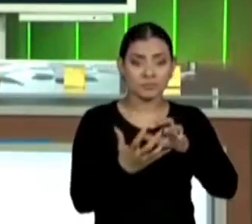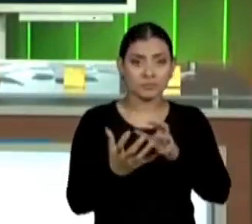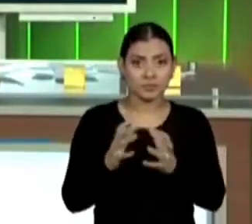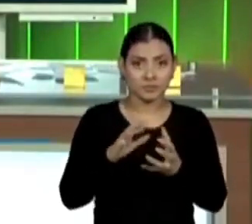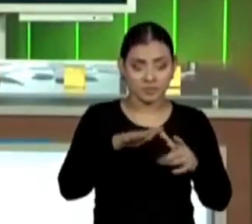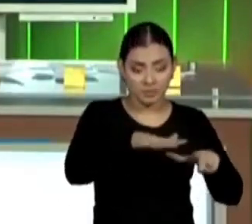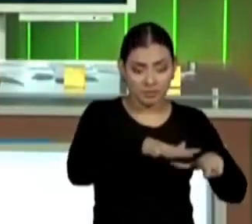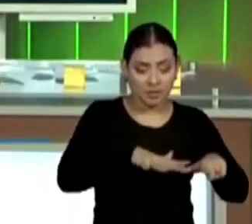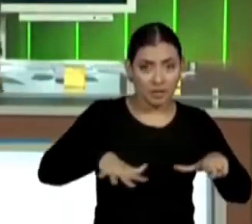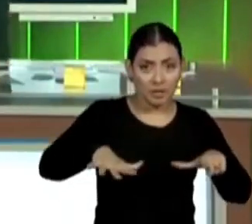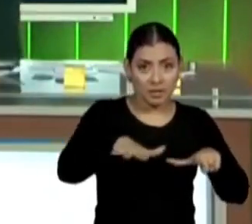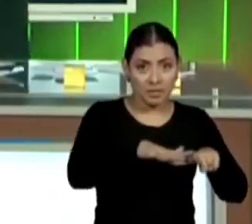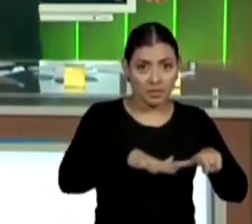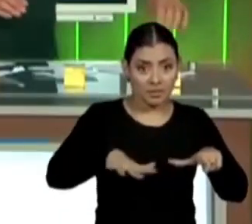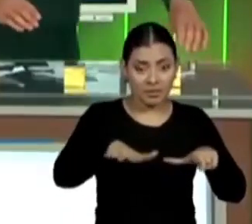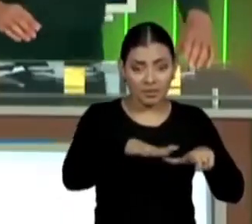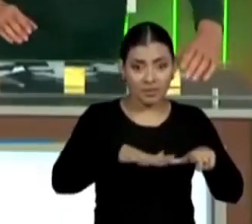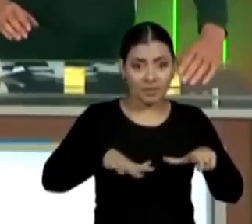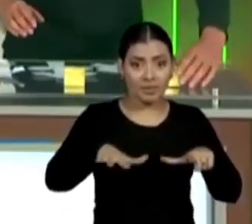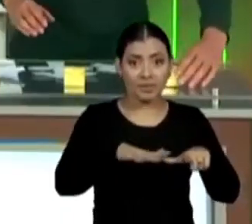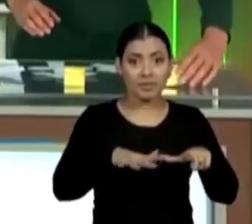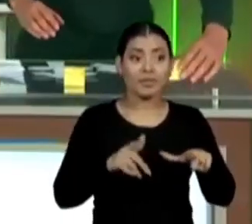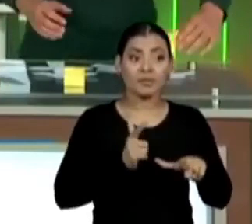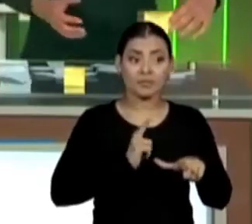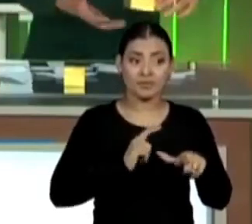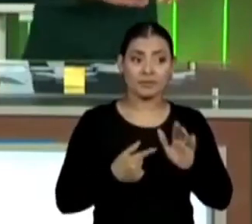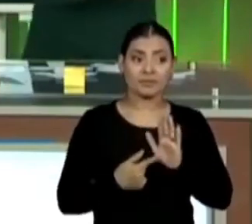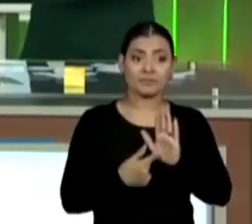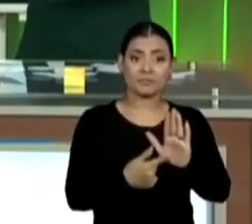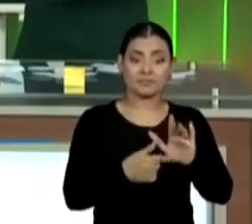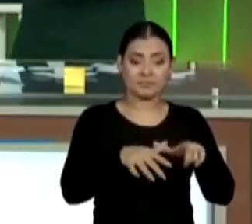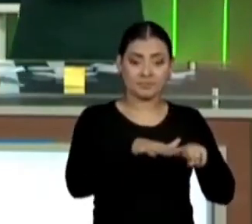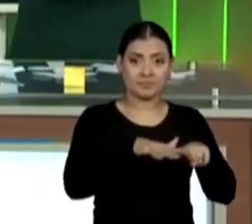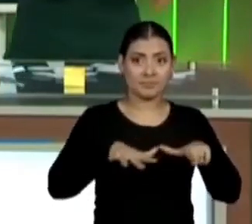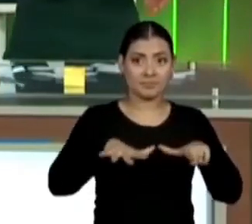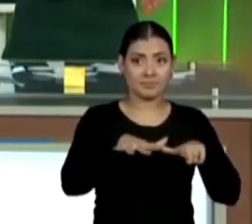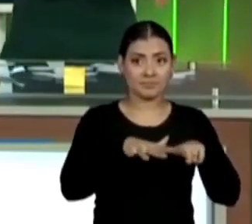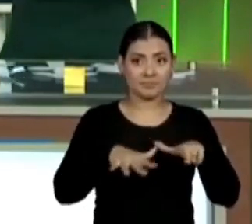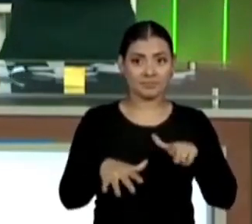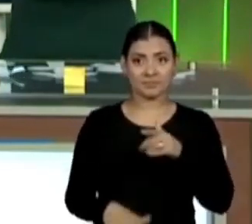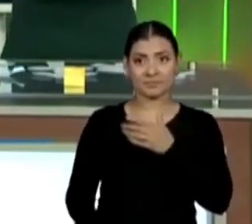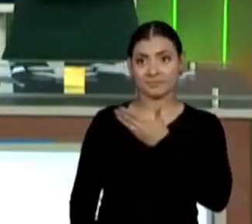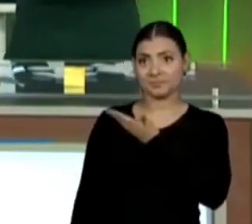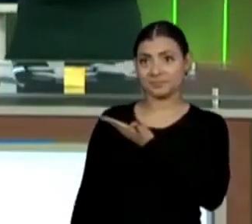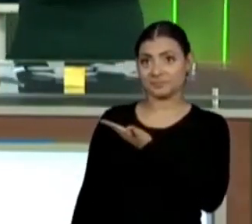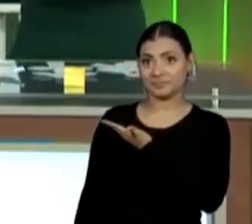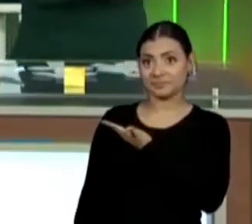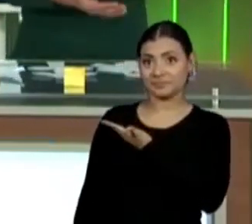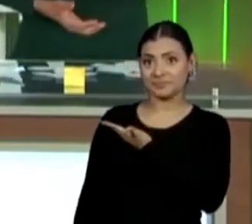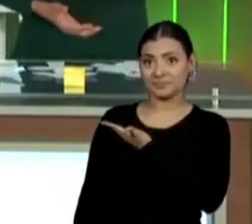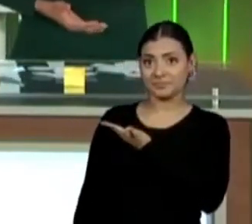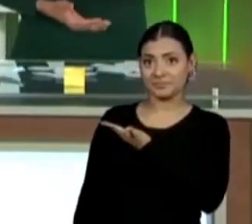na nossa bancada das figuras que nós estudamos. Observem.